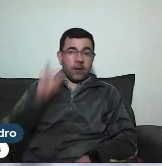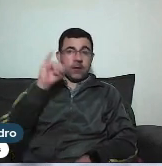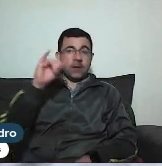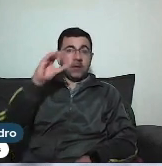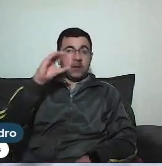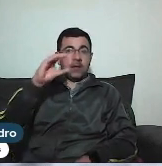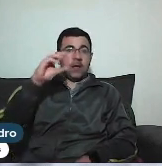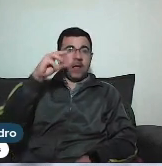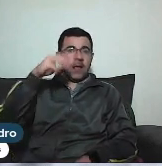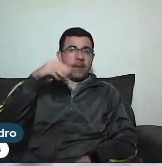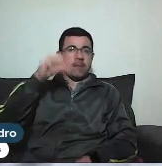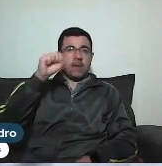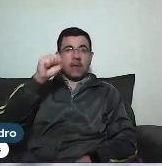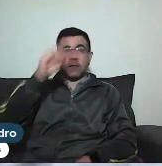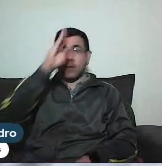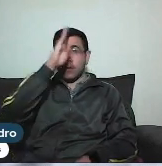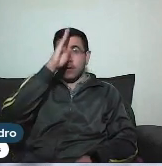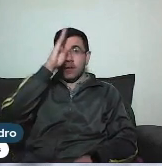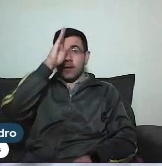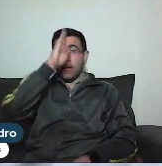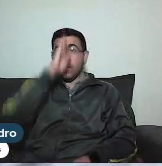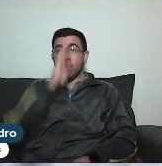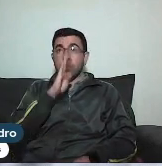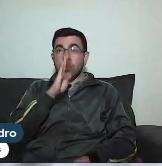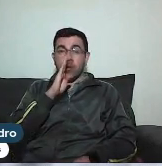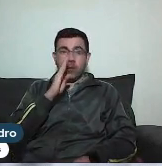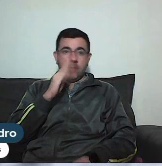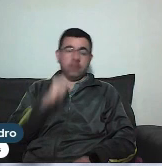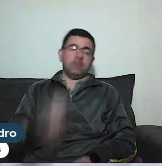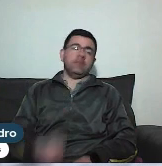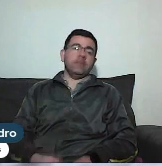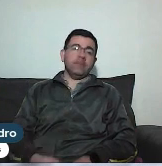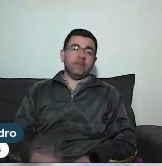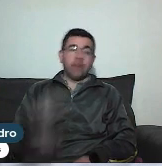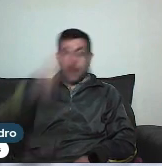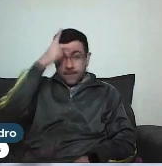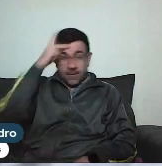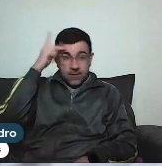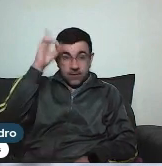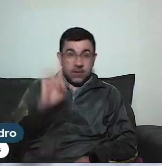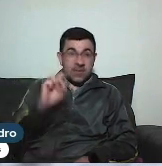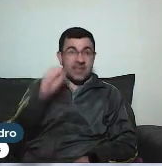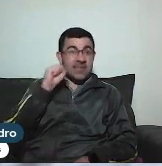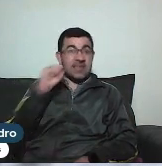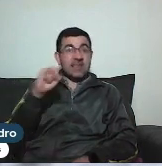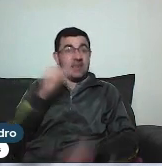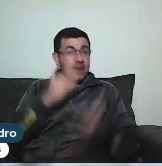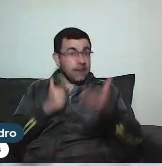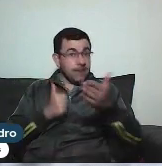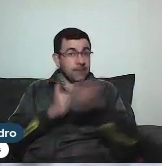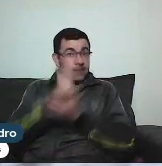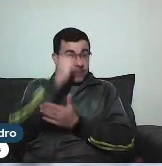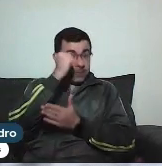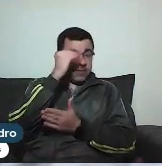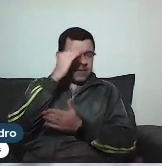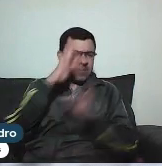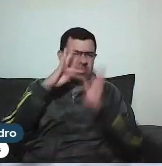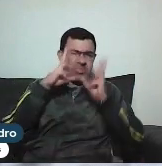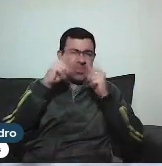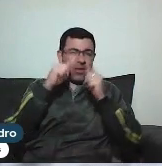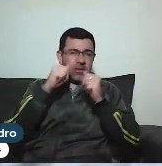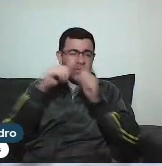veículos destinados a pessoas com deficiência. Que, aprovada, que se aprovada por todos os